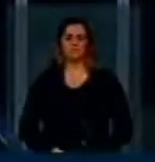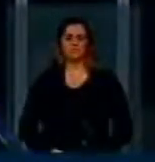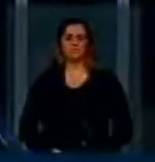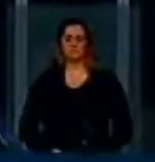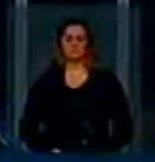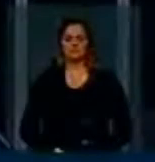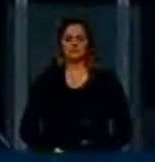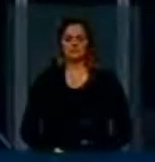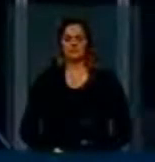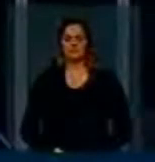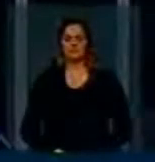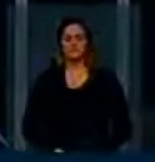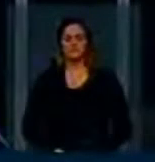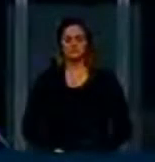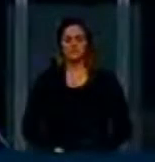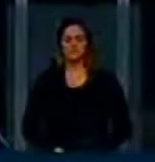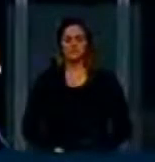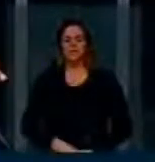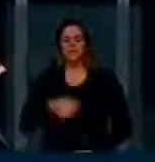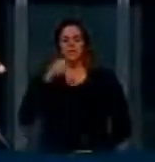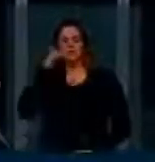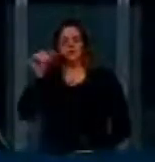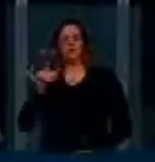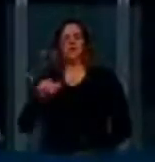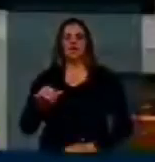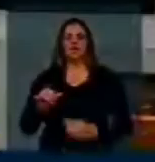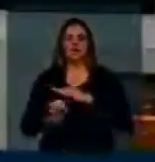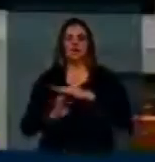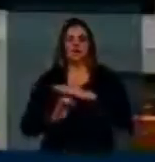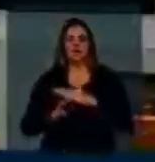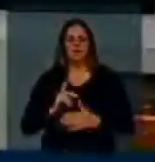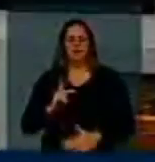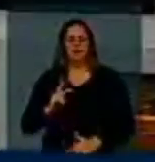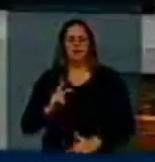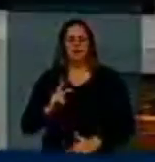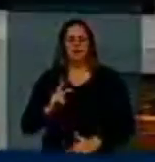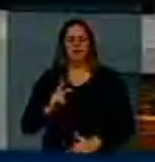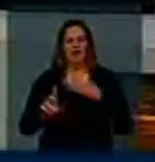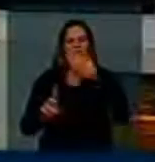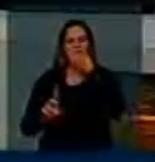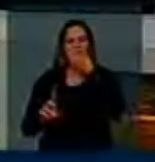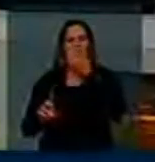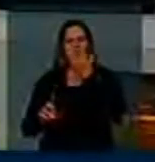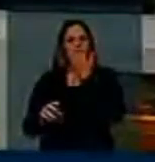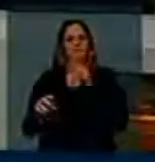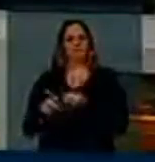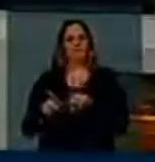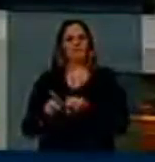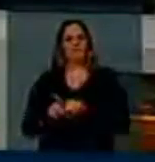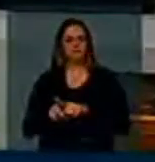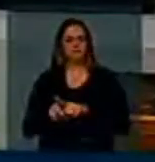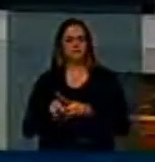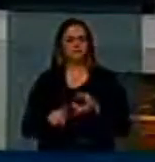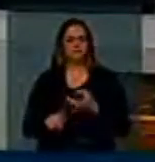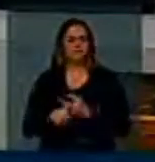abusos de provedores de conexão e contra abusos de provedores de aplicação. Cito alguns exemplos. Obrigamos os